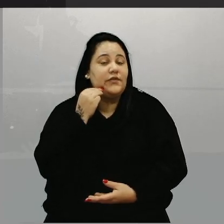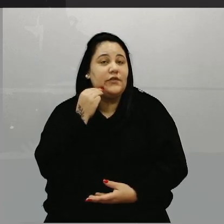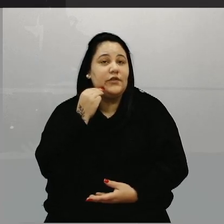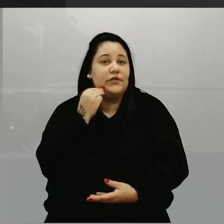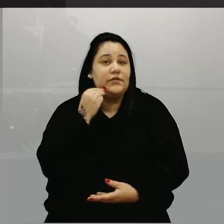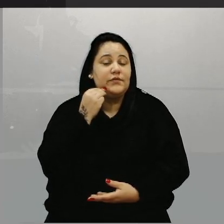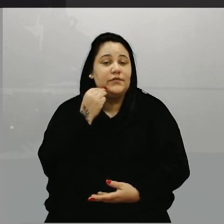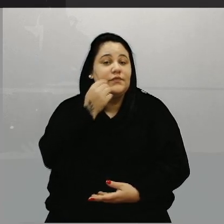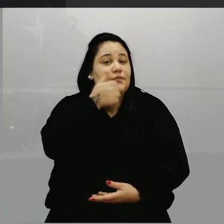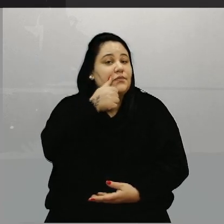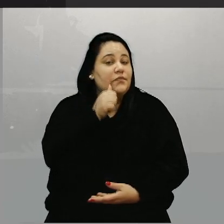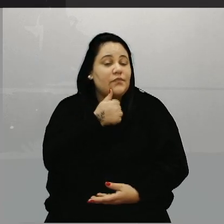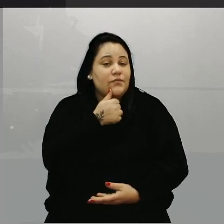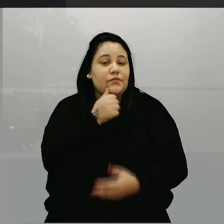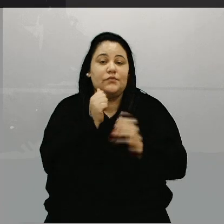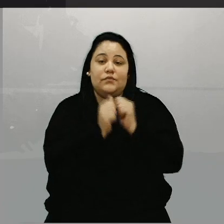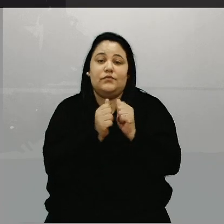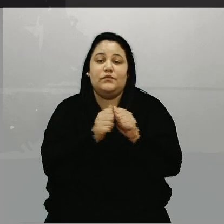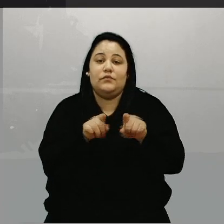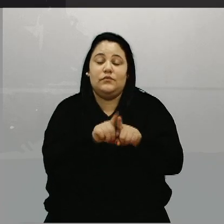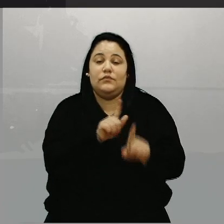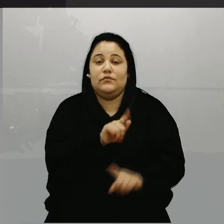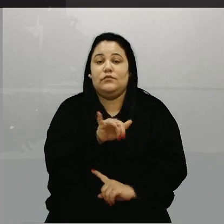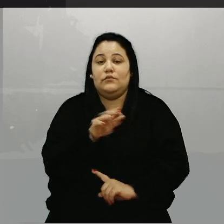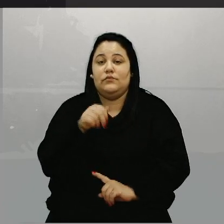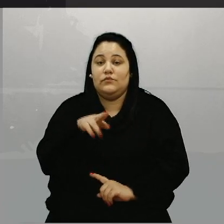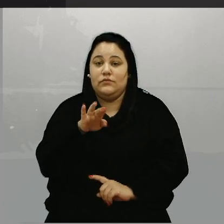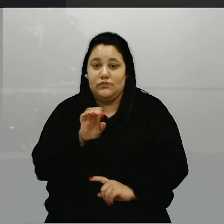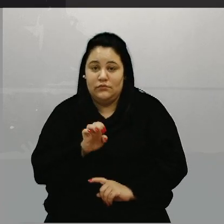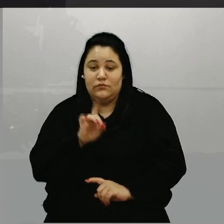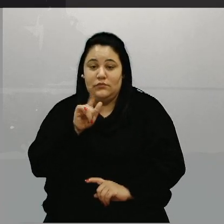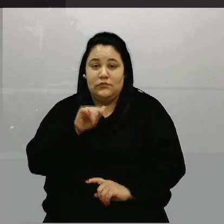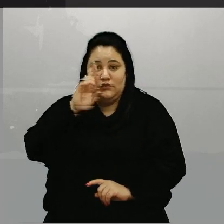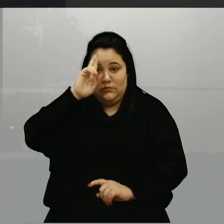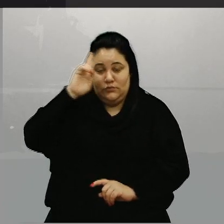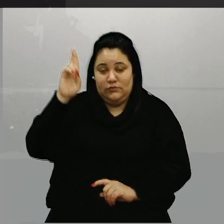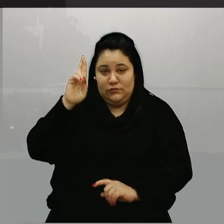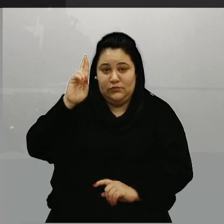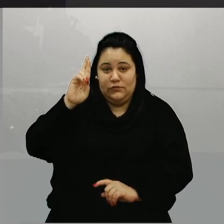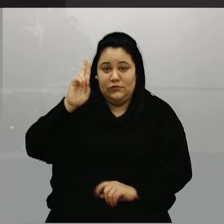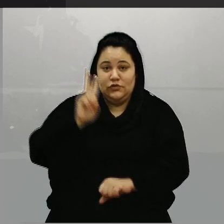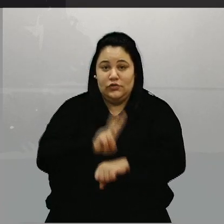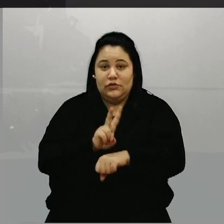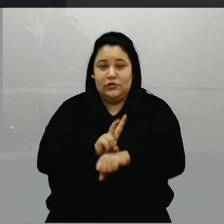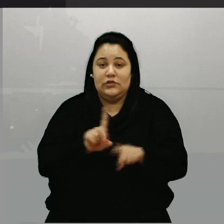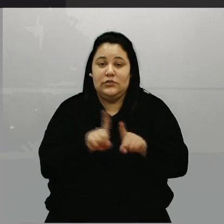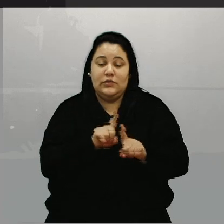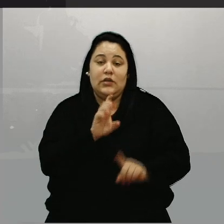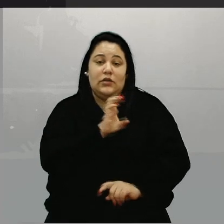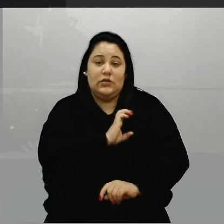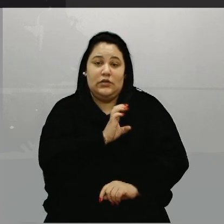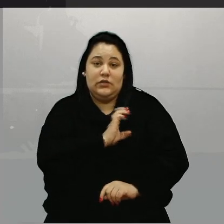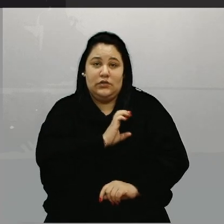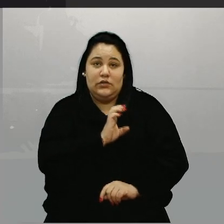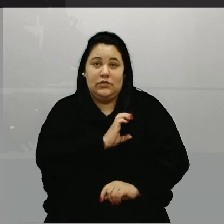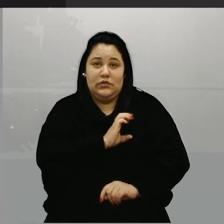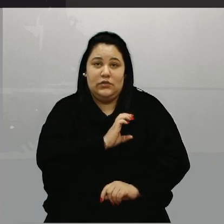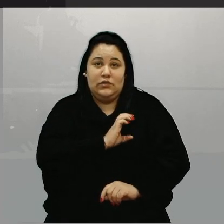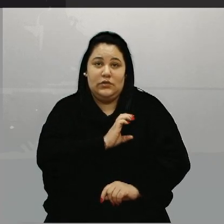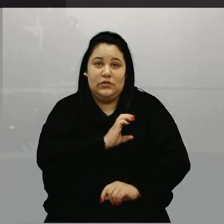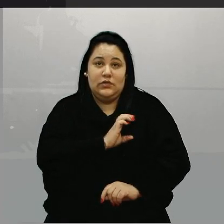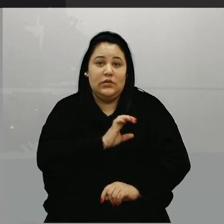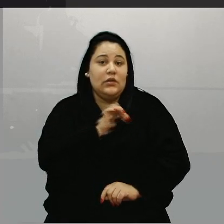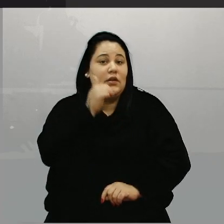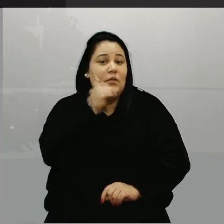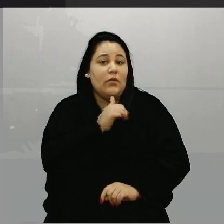Paula Iores, também a Giane, que é a diretora de proteção, e também a coordenadora da coordenadoria da mulher,